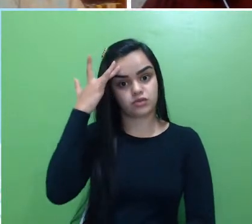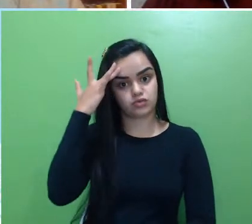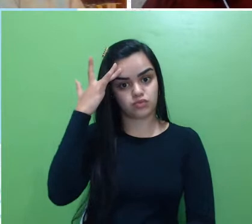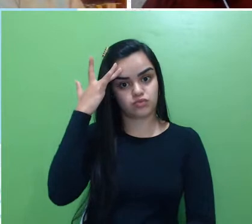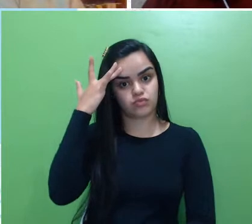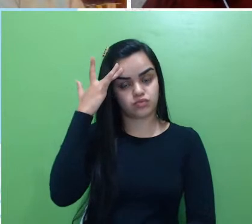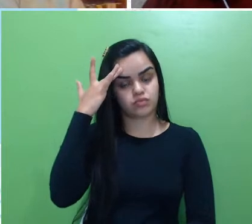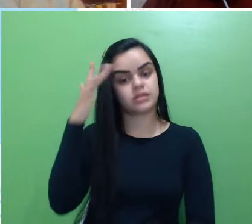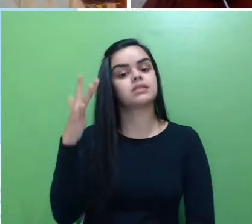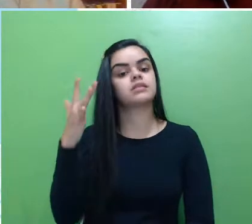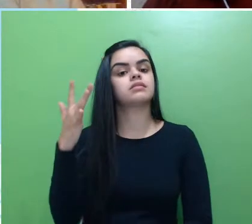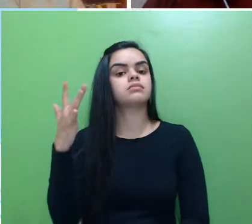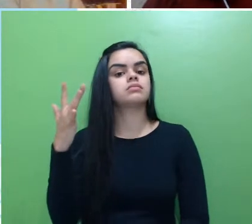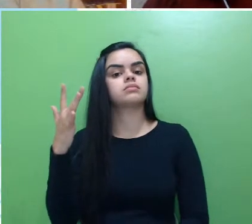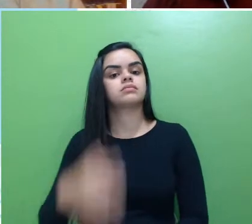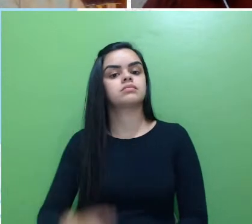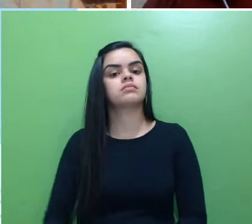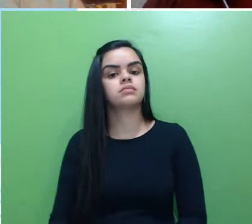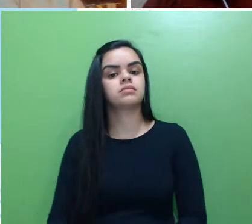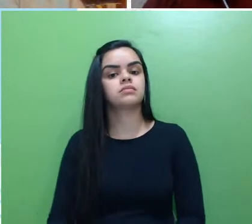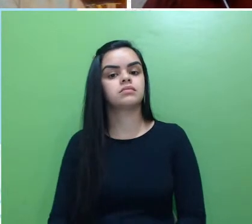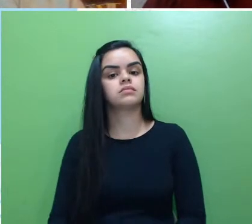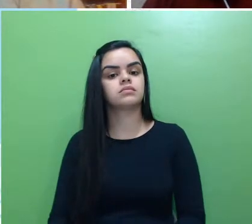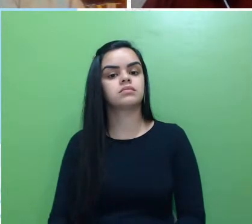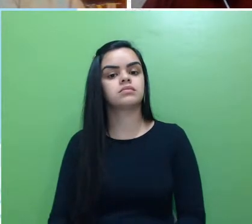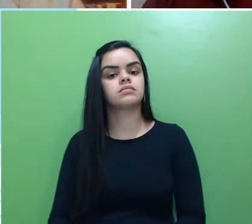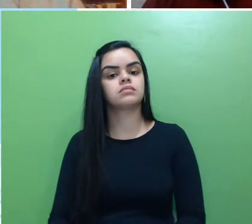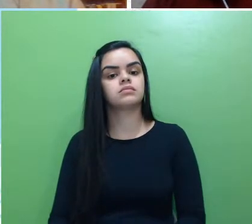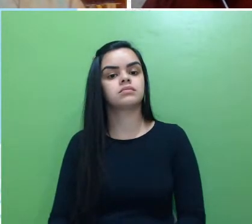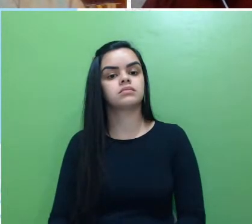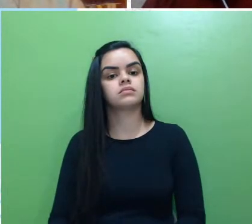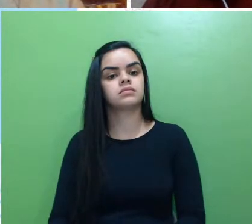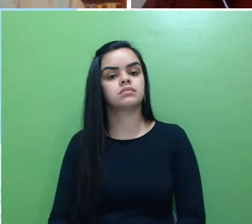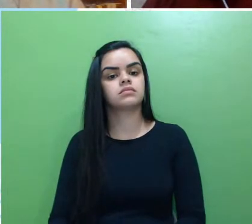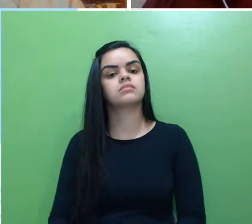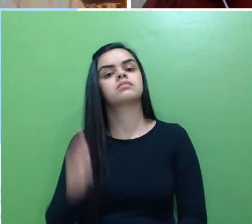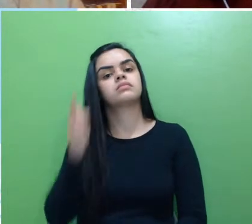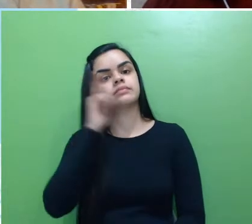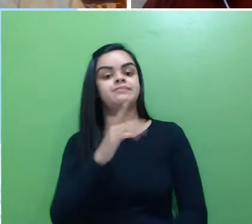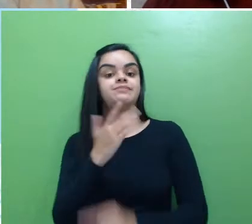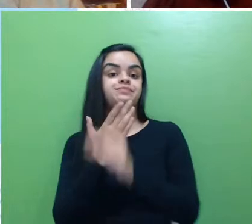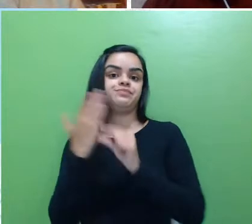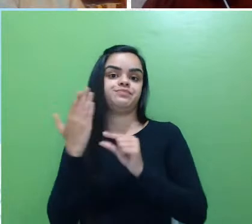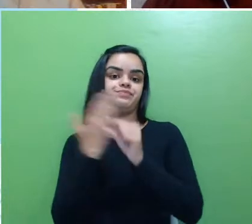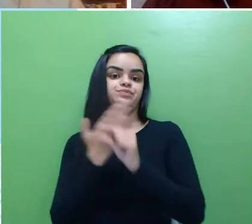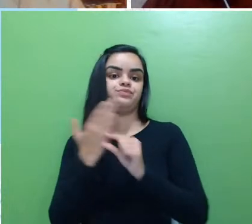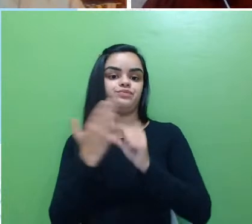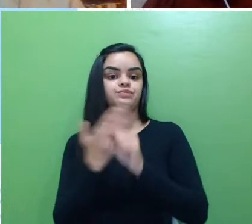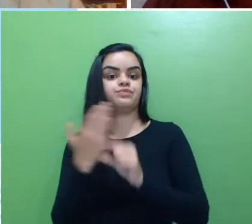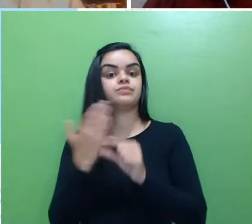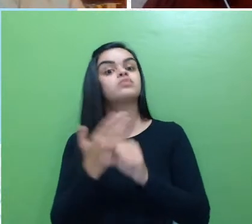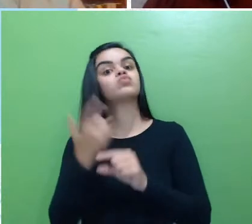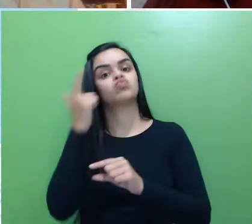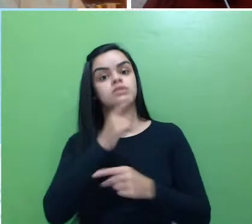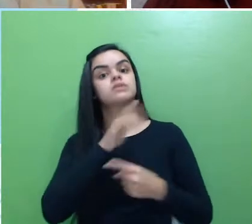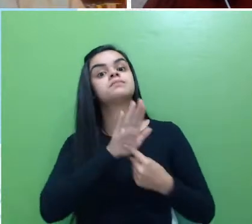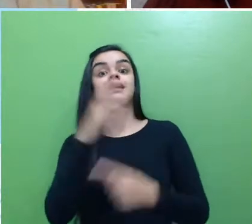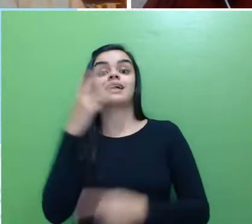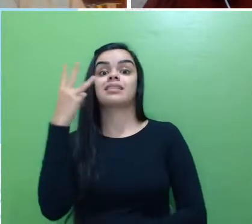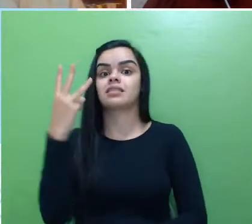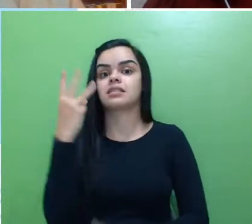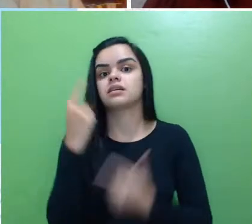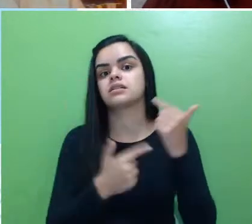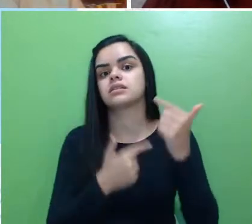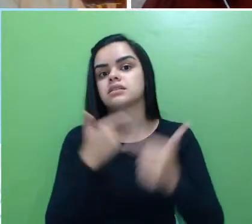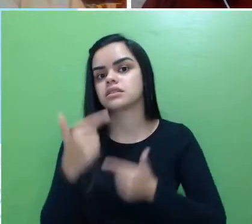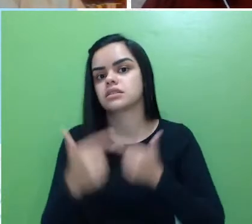a inscrição, a, que ela figure, né, como autor ou autora de até três trabalhos, tá?